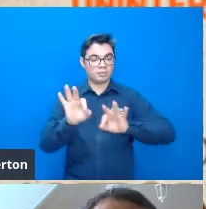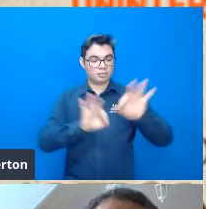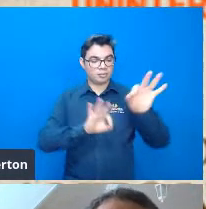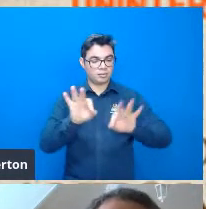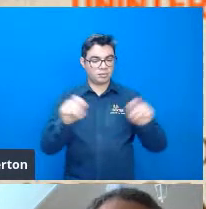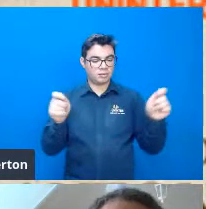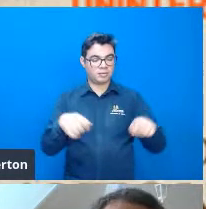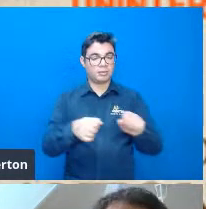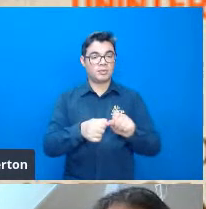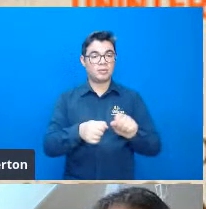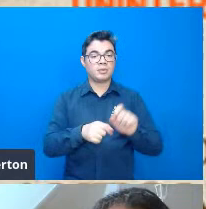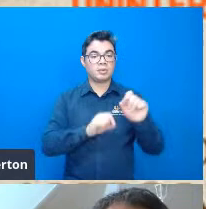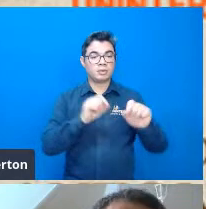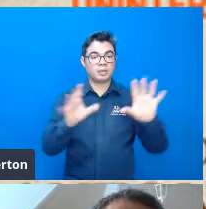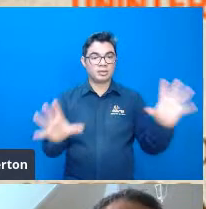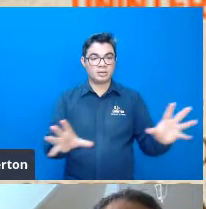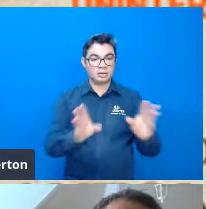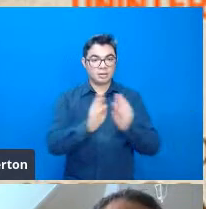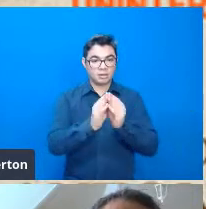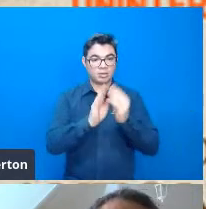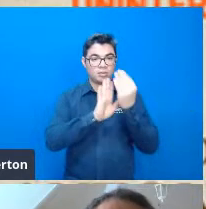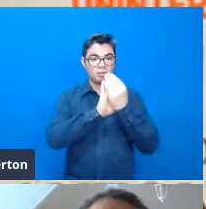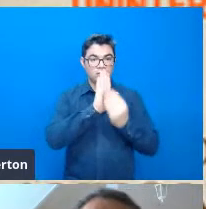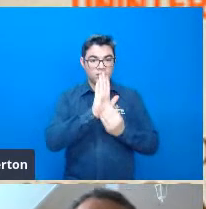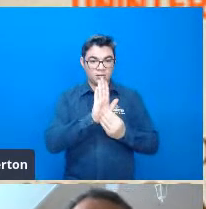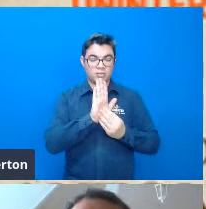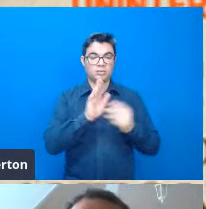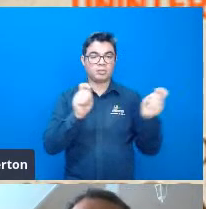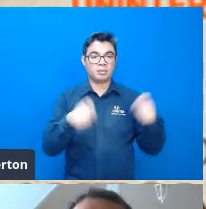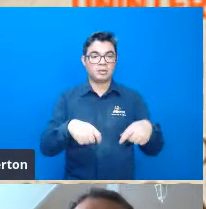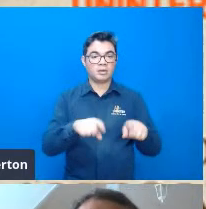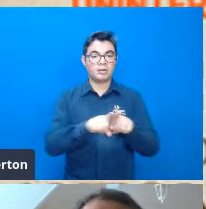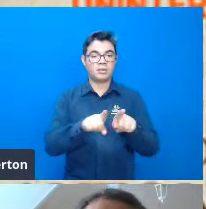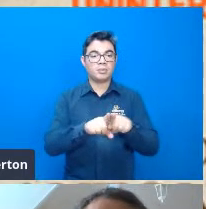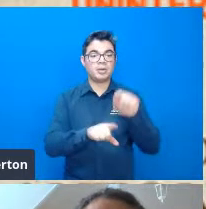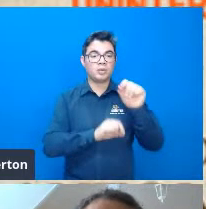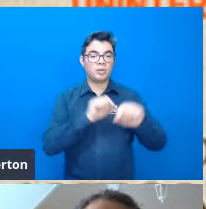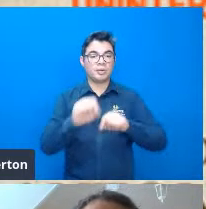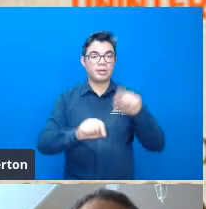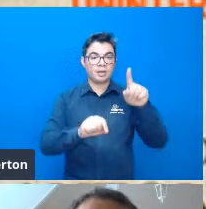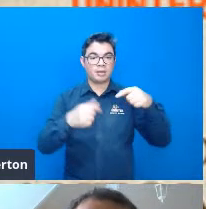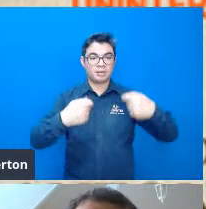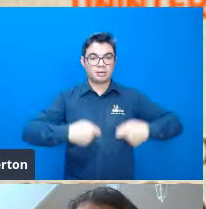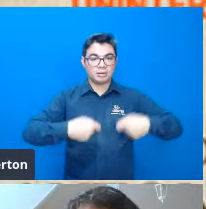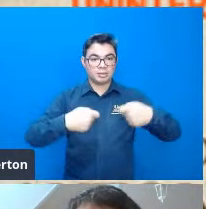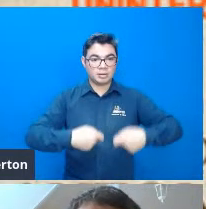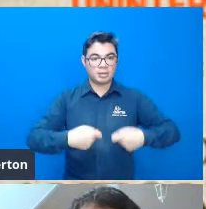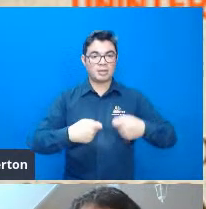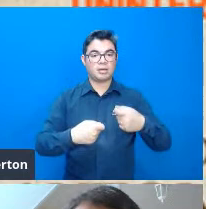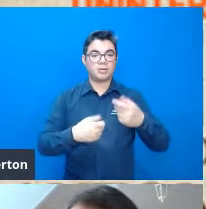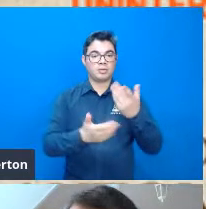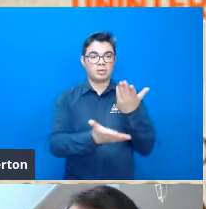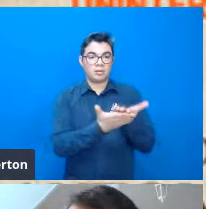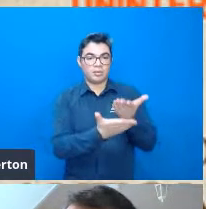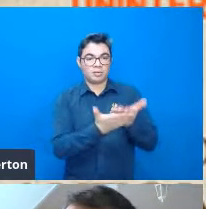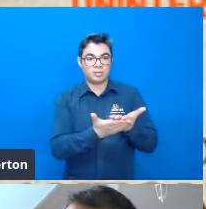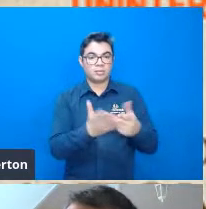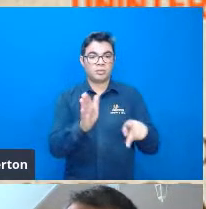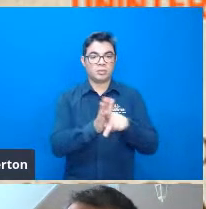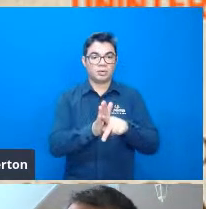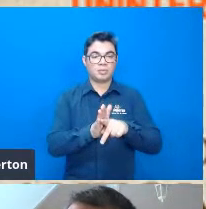trazendo a síntese do conteúdo da geomorfologia que seria necessária para os seus alunos de graduação